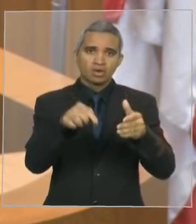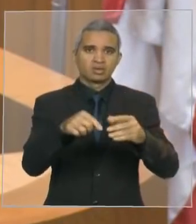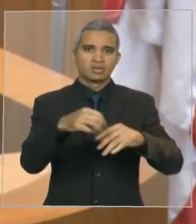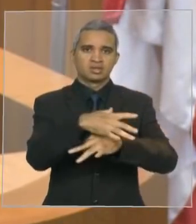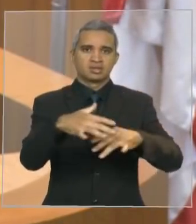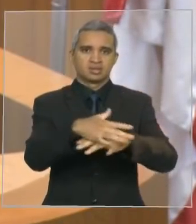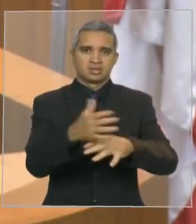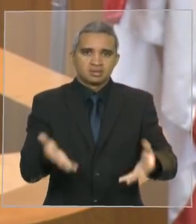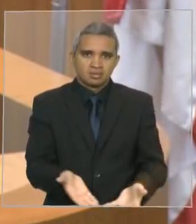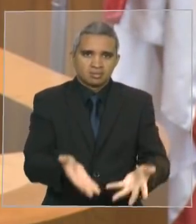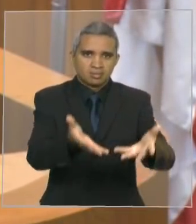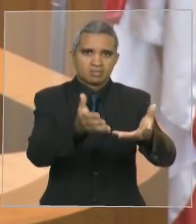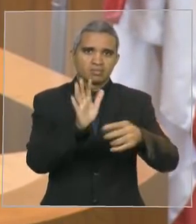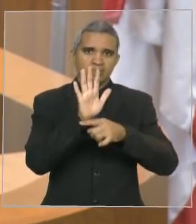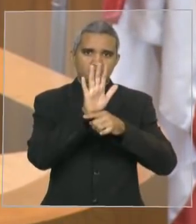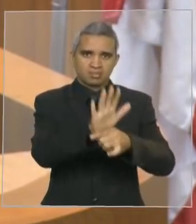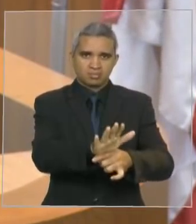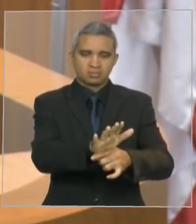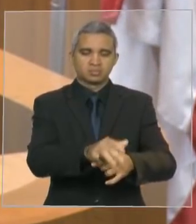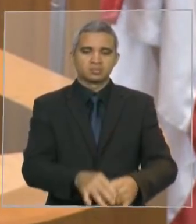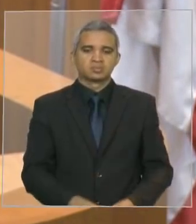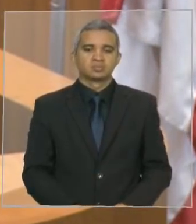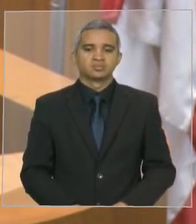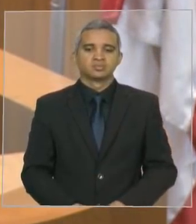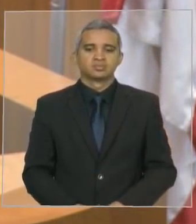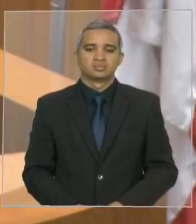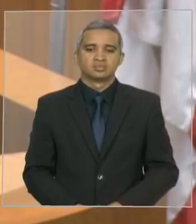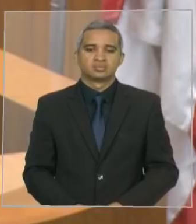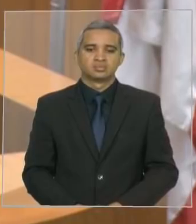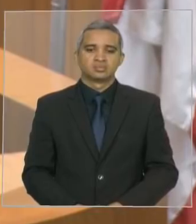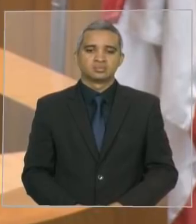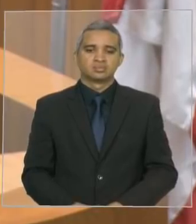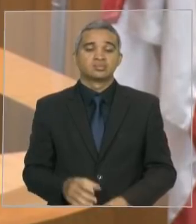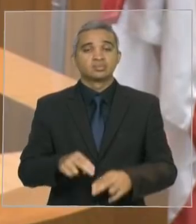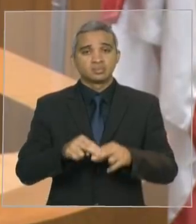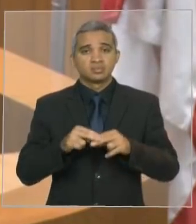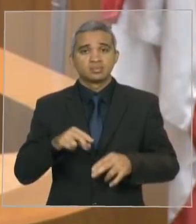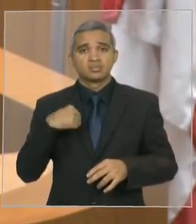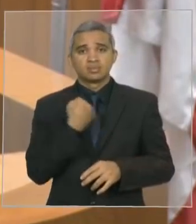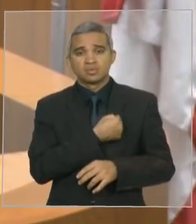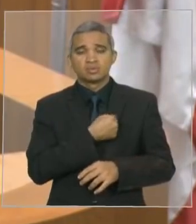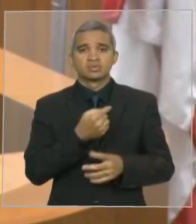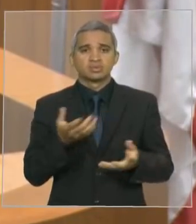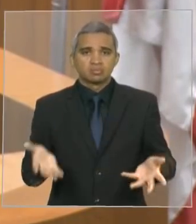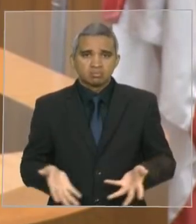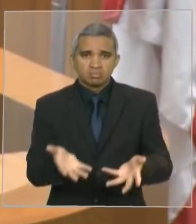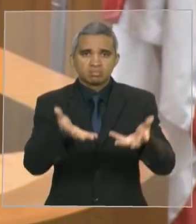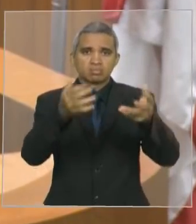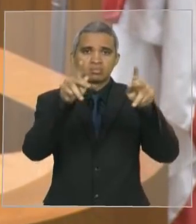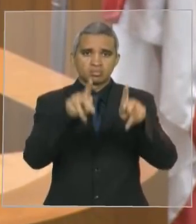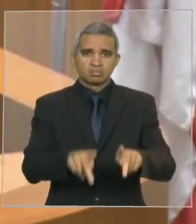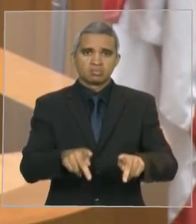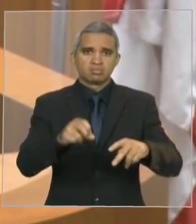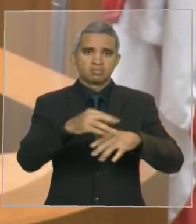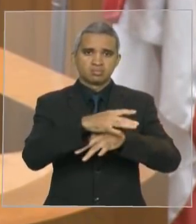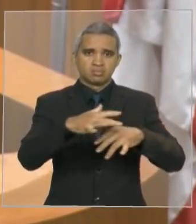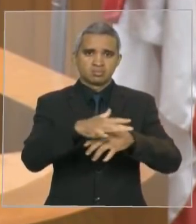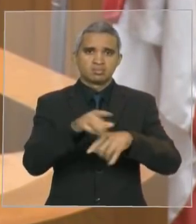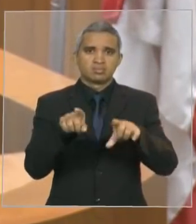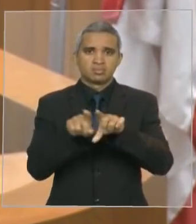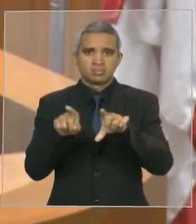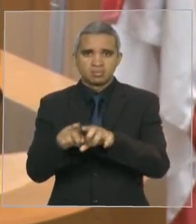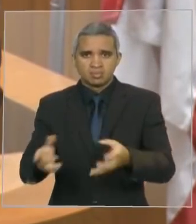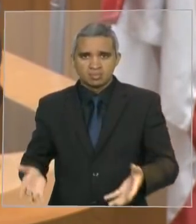dando uma resposta positiva para a população daquela cidade, para a população do Maranhão. no mais,